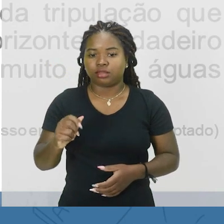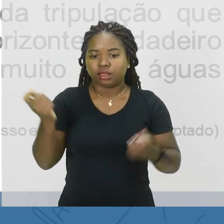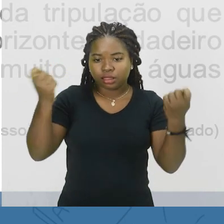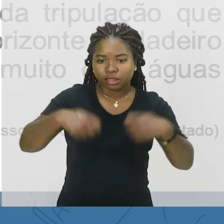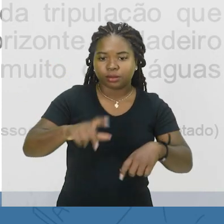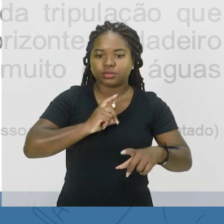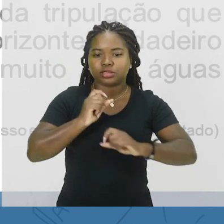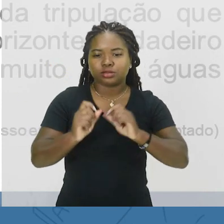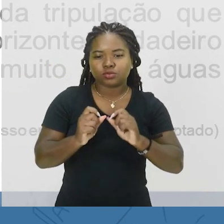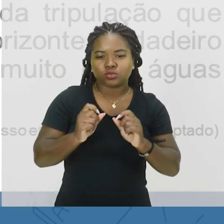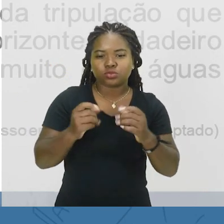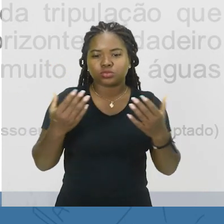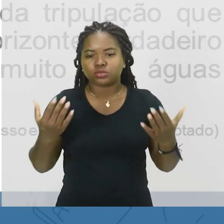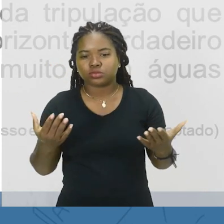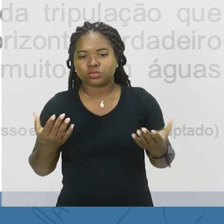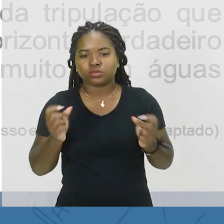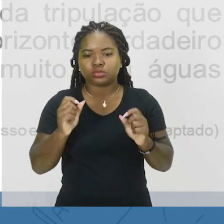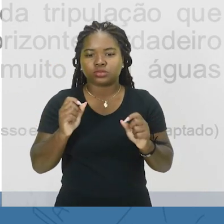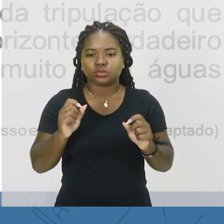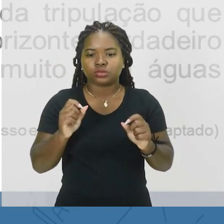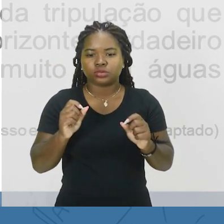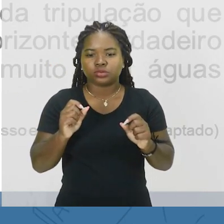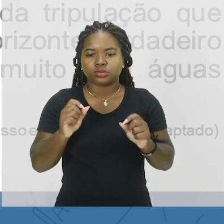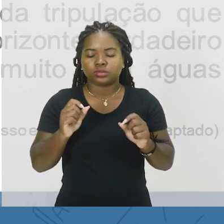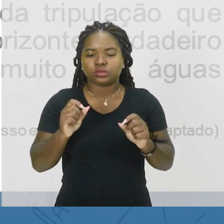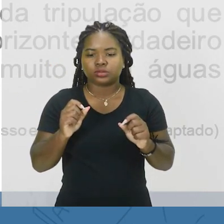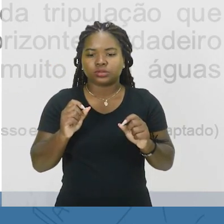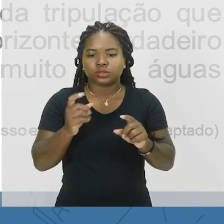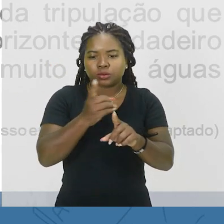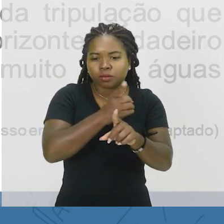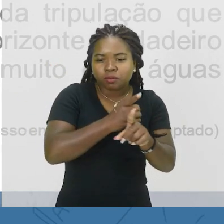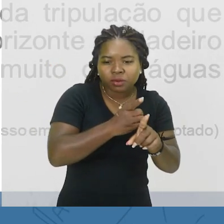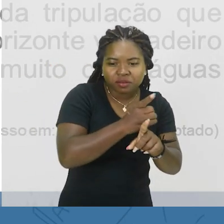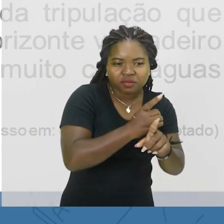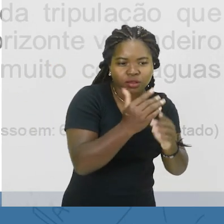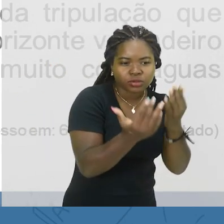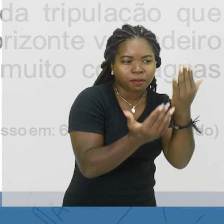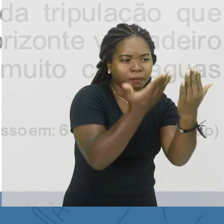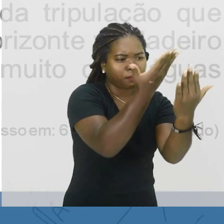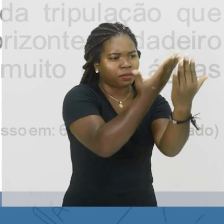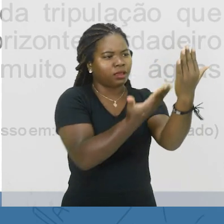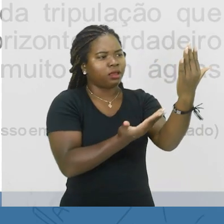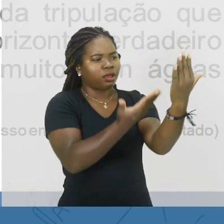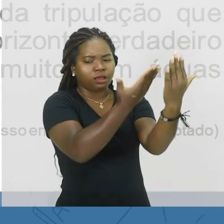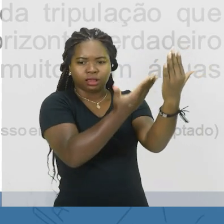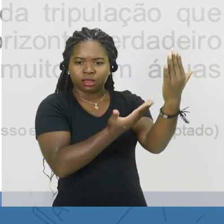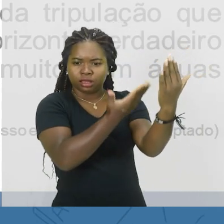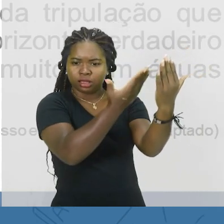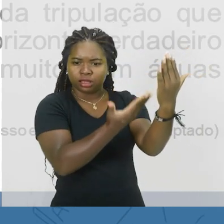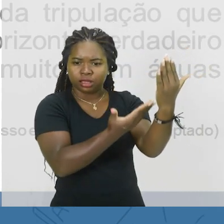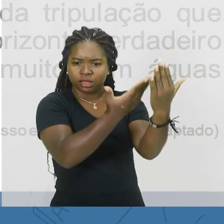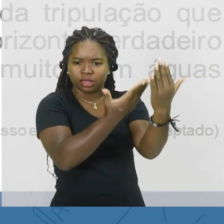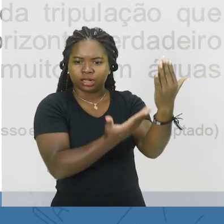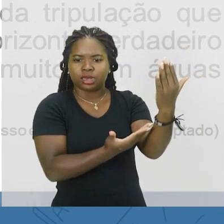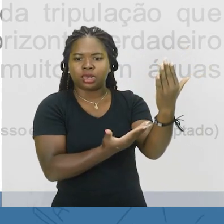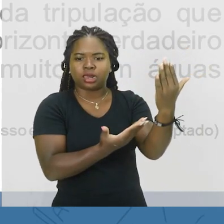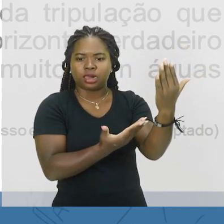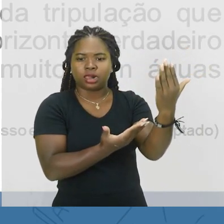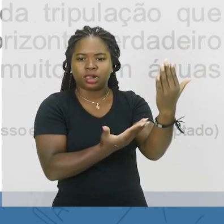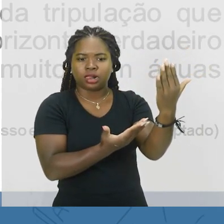Quando as condições são favoráveis, a luz refletida pela água fria